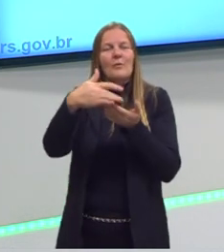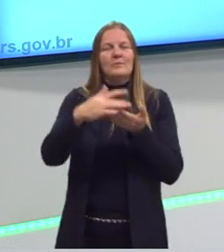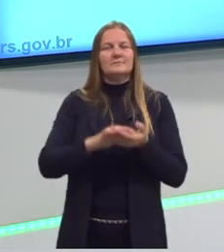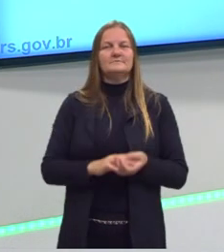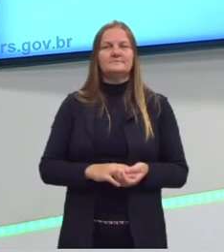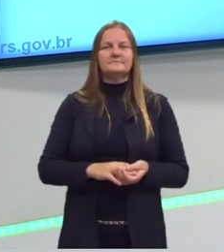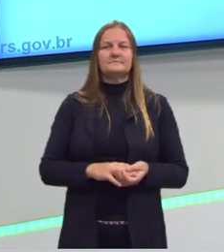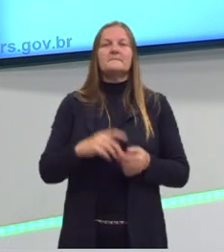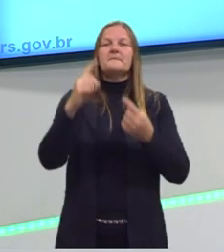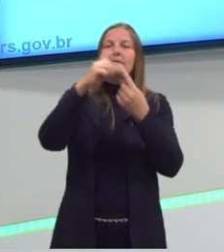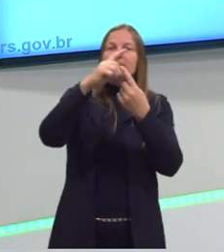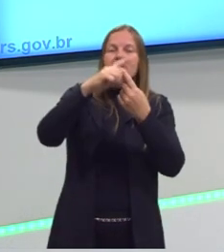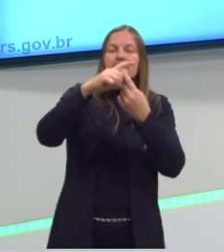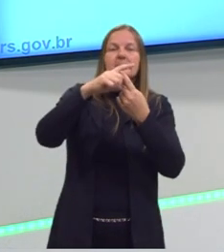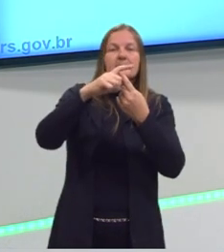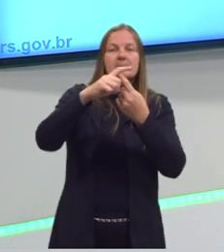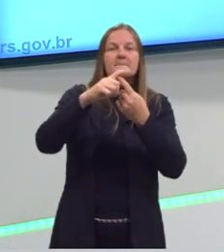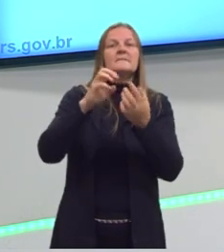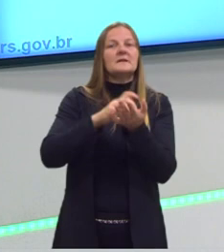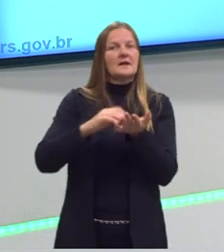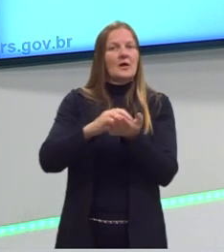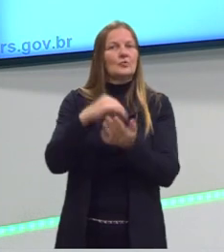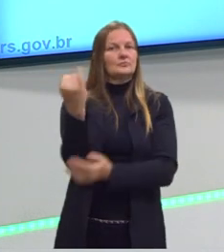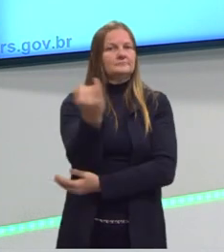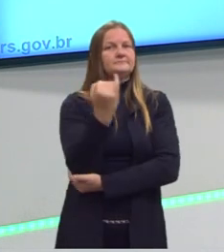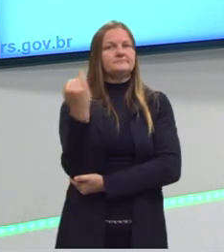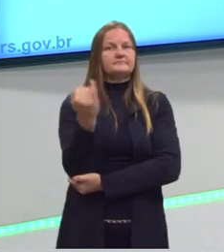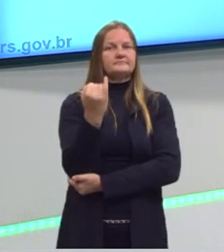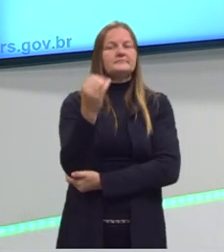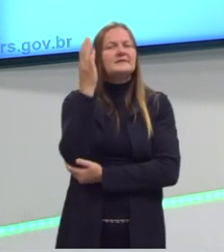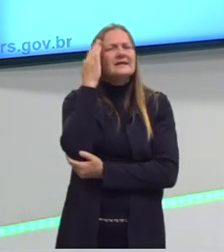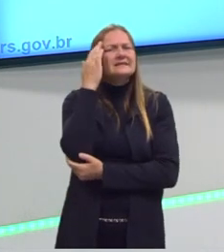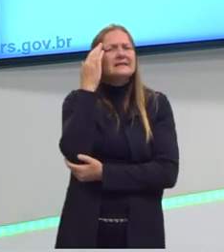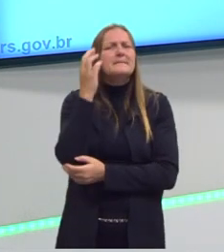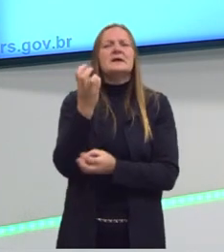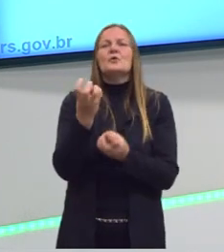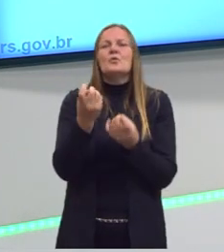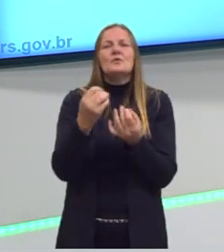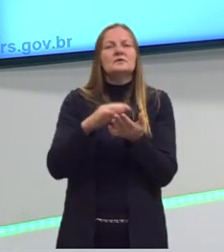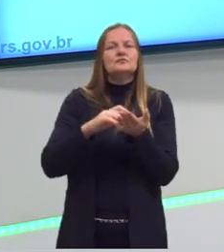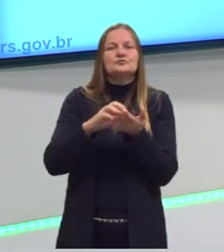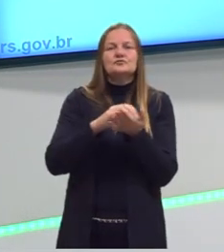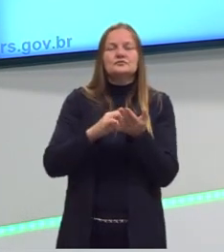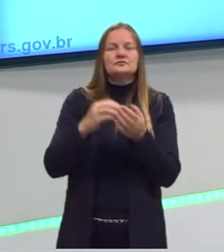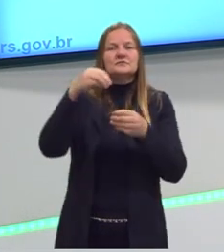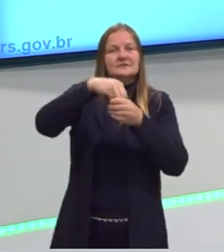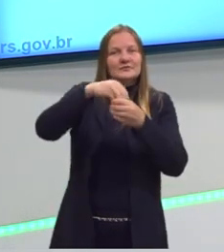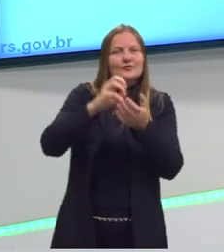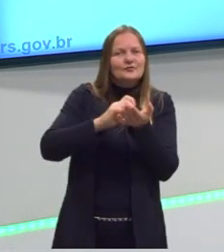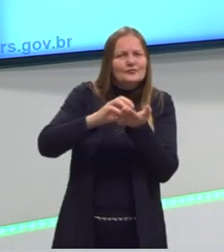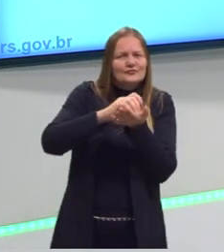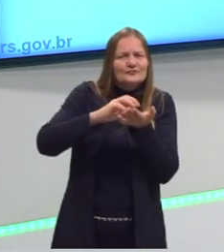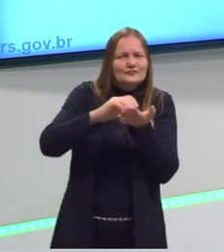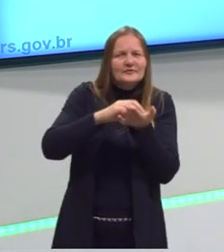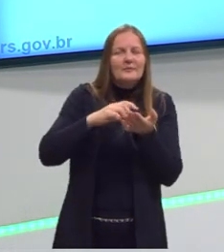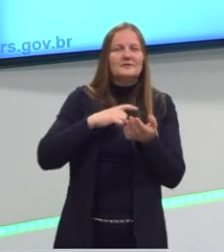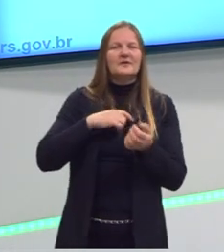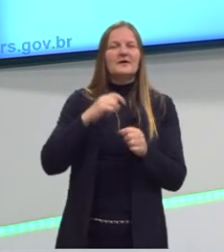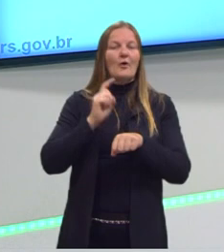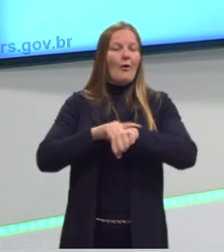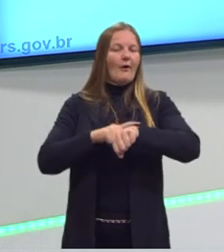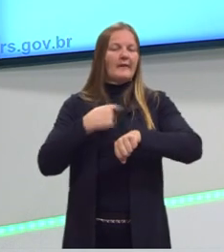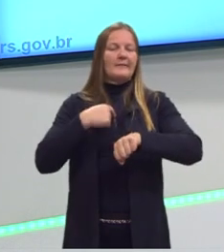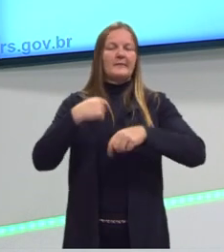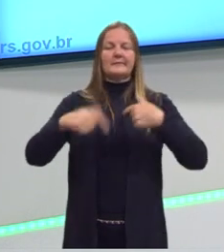Esse tipo de cálculo para nós é super importante, a gente saber o nosso valor, porque dentro do cálculo a gente inclui também a nossa hora,